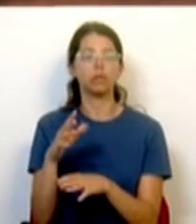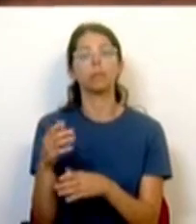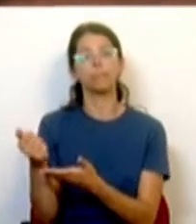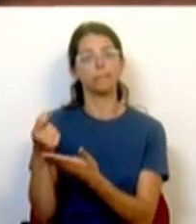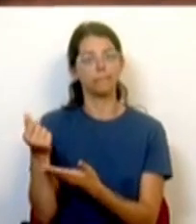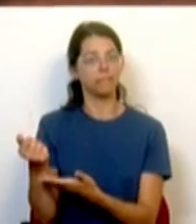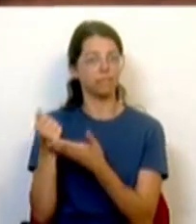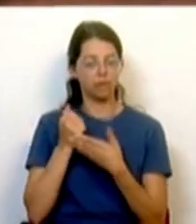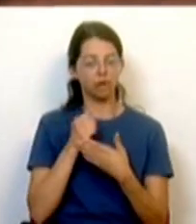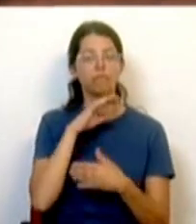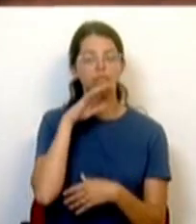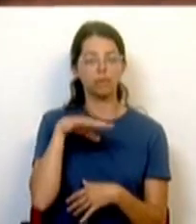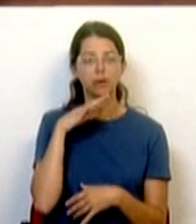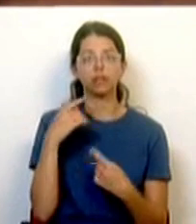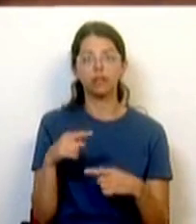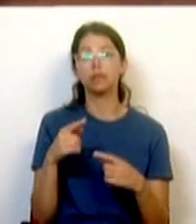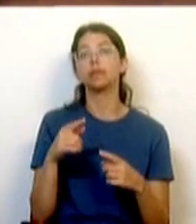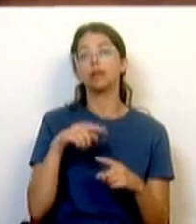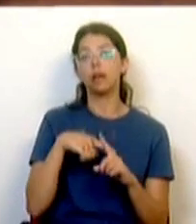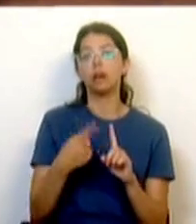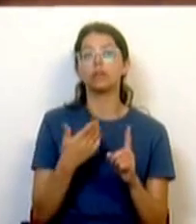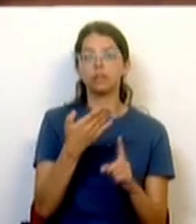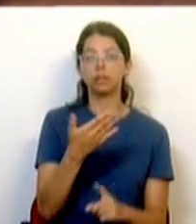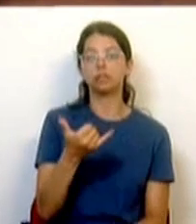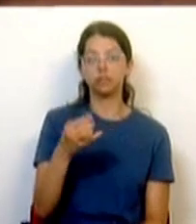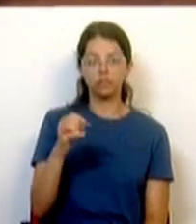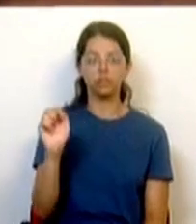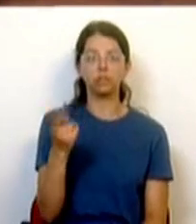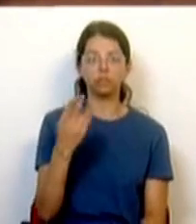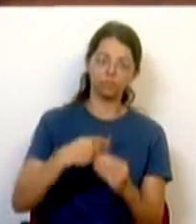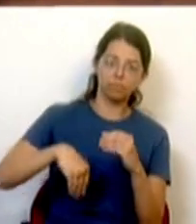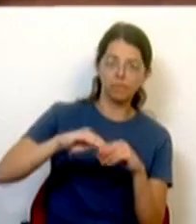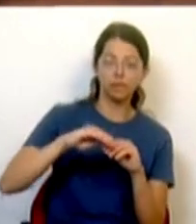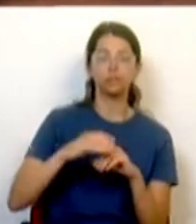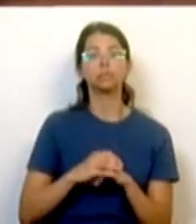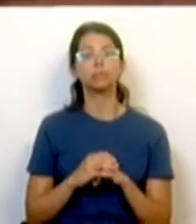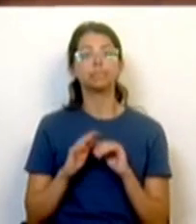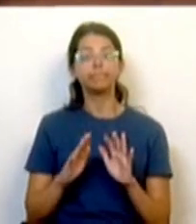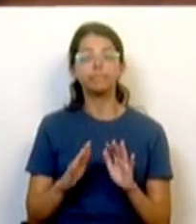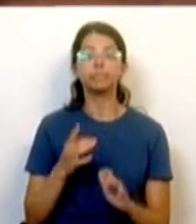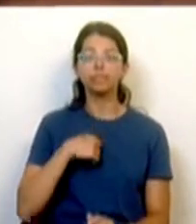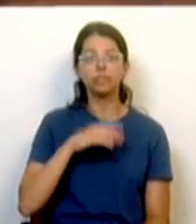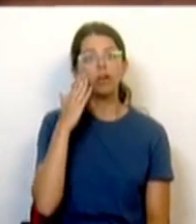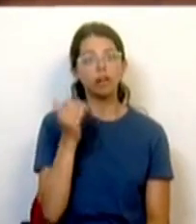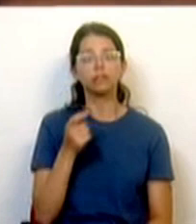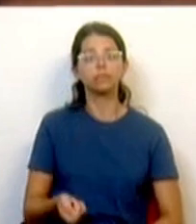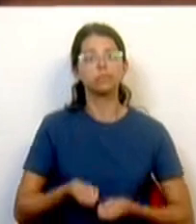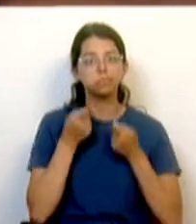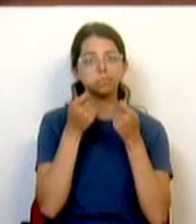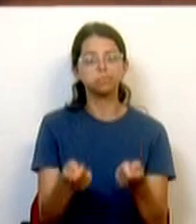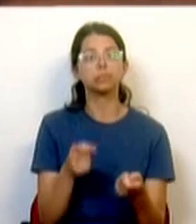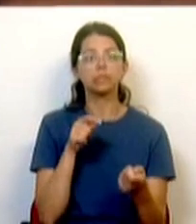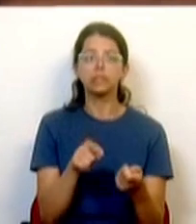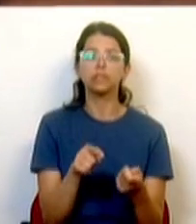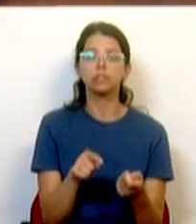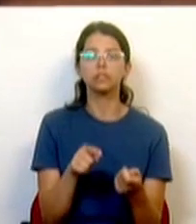com um apoio excepcional de 720 euros. Mas temos procurado que este investimento seja um